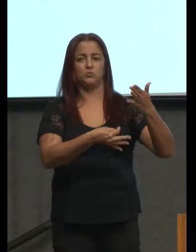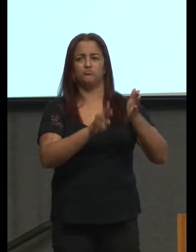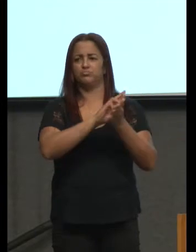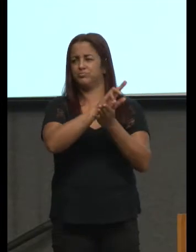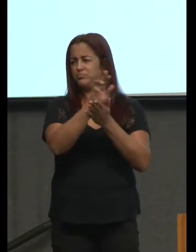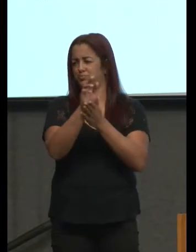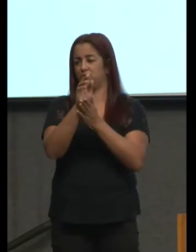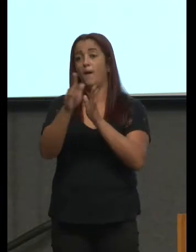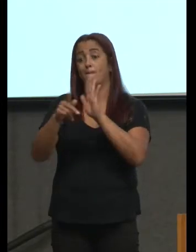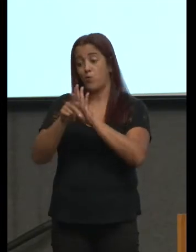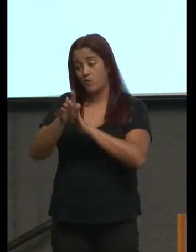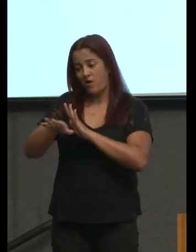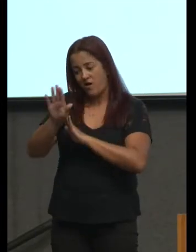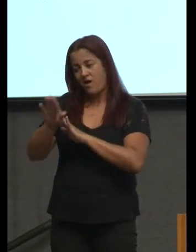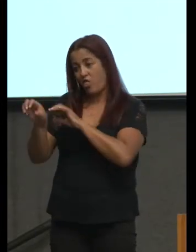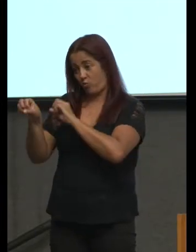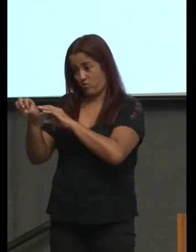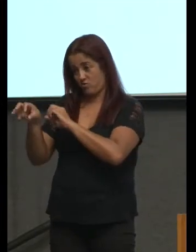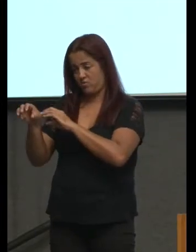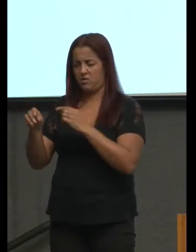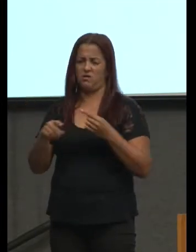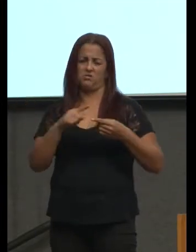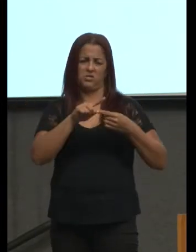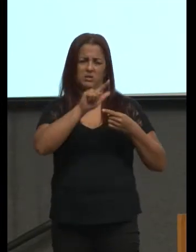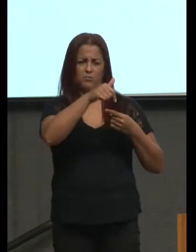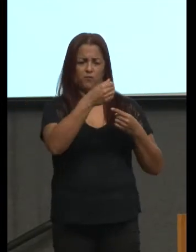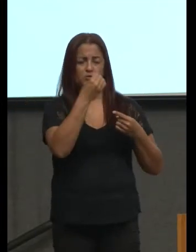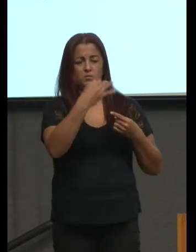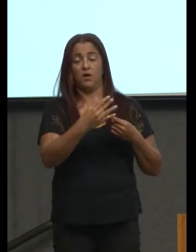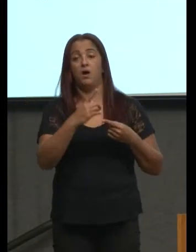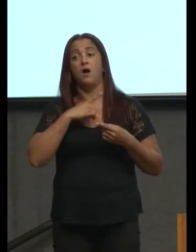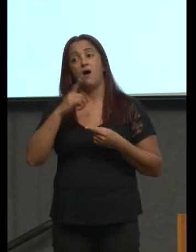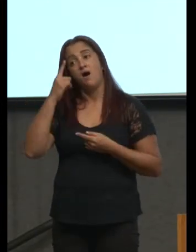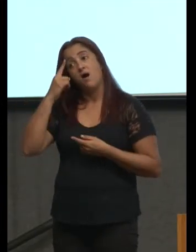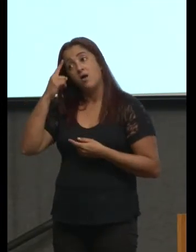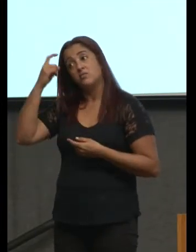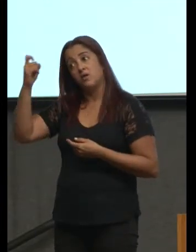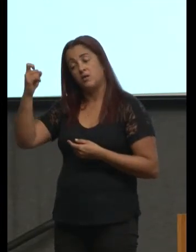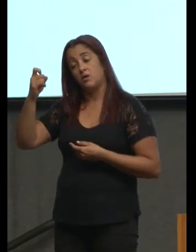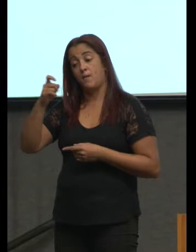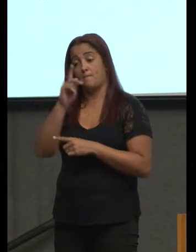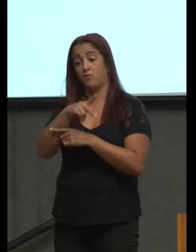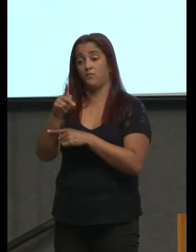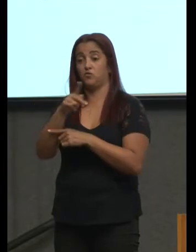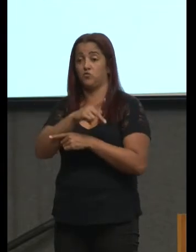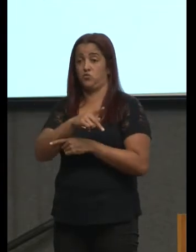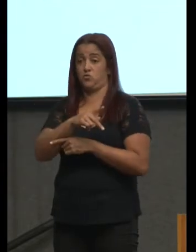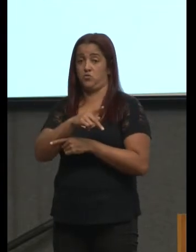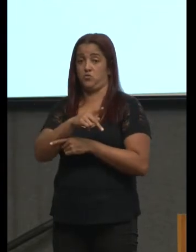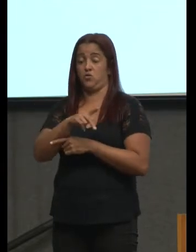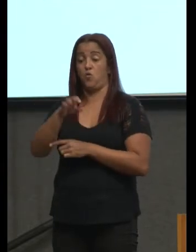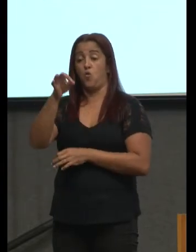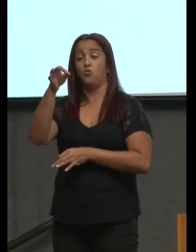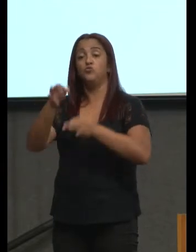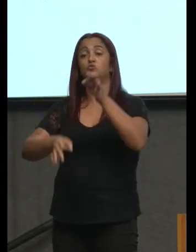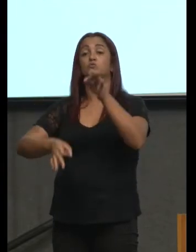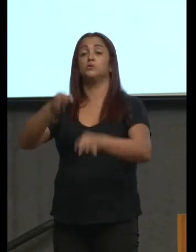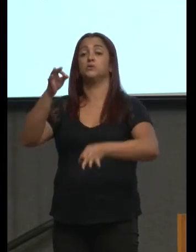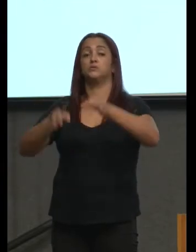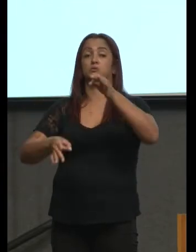deles eu vou falar um pouquinho sobre isso daqui a pouco é a ideia do professor como juiz um juiz sereno